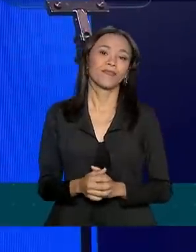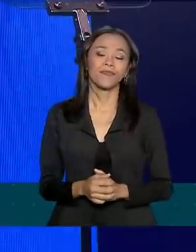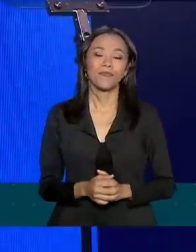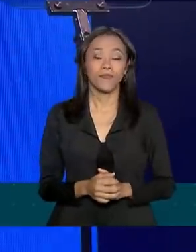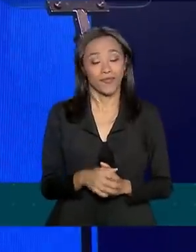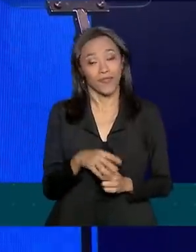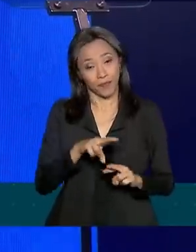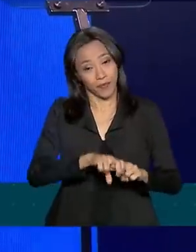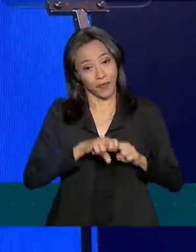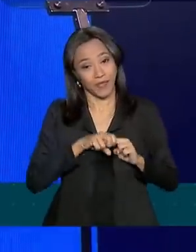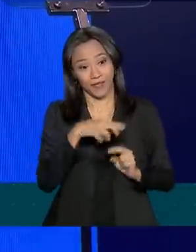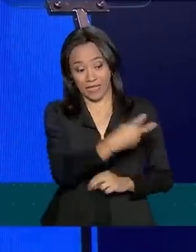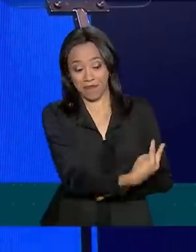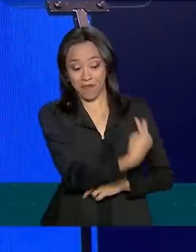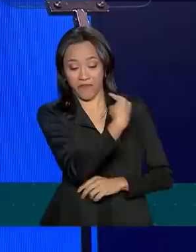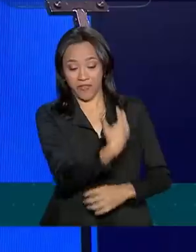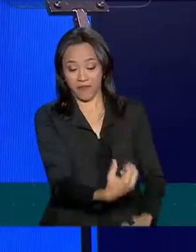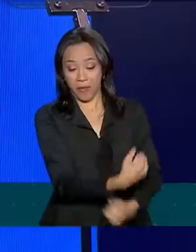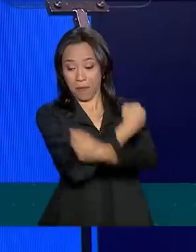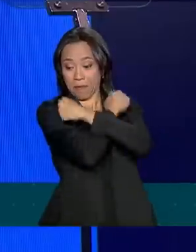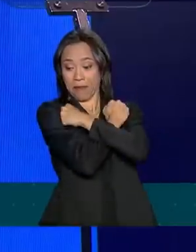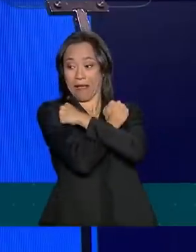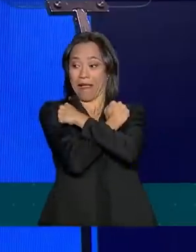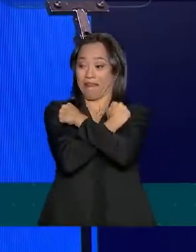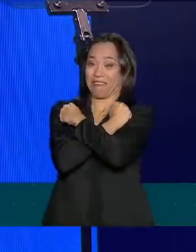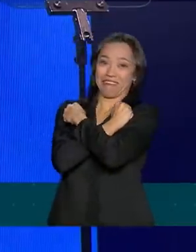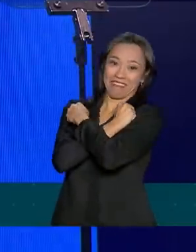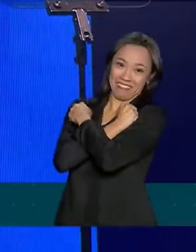Tanto é que ele acabou de me dar um abraço hétero aqui na frente.